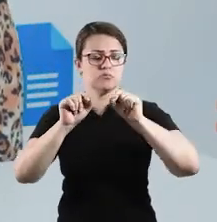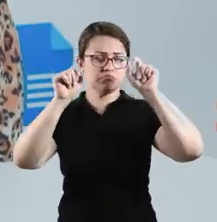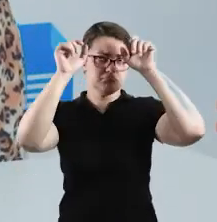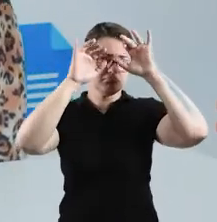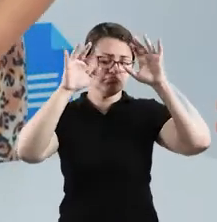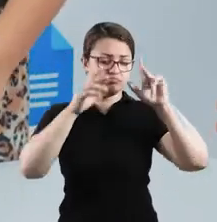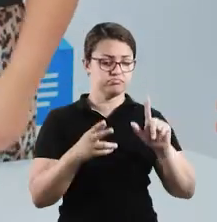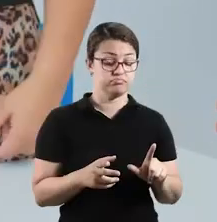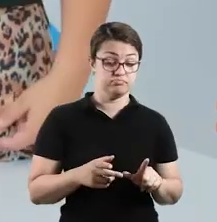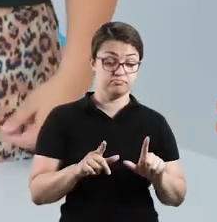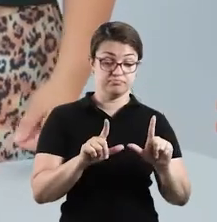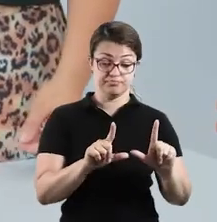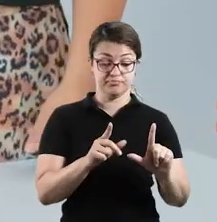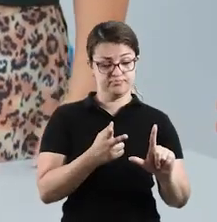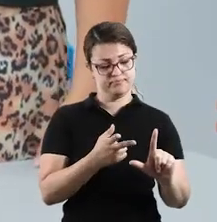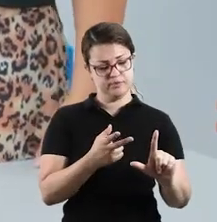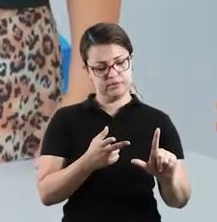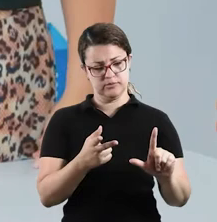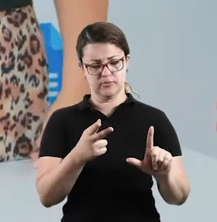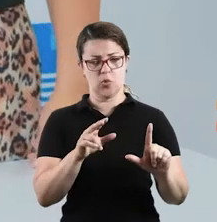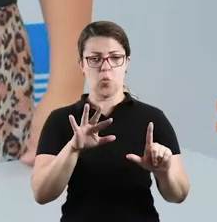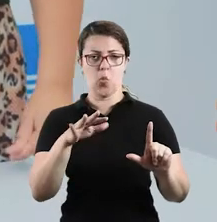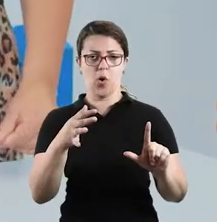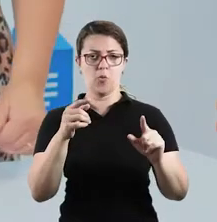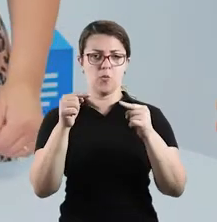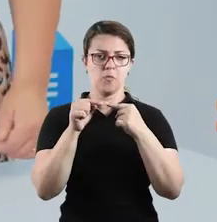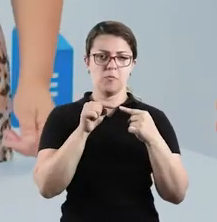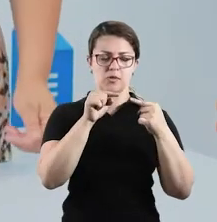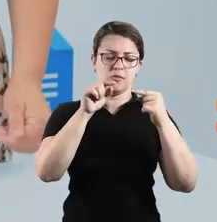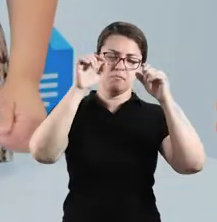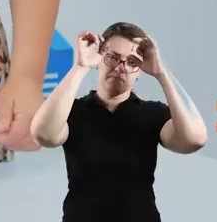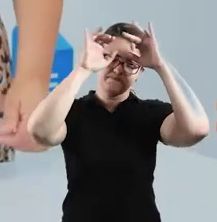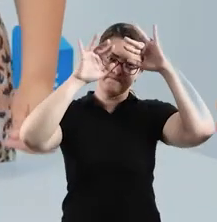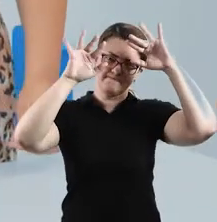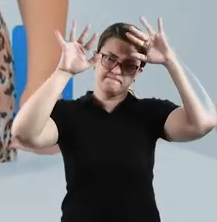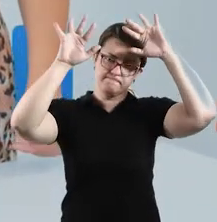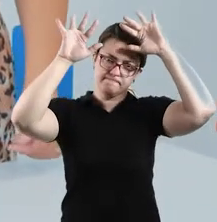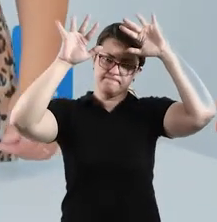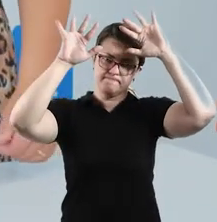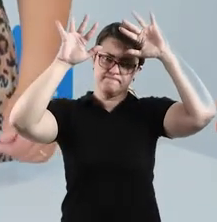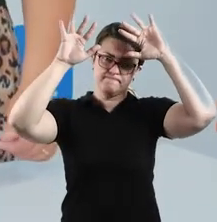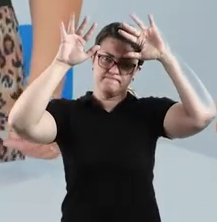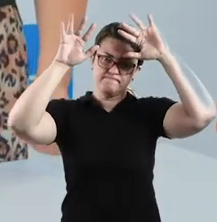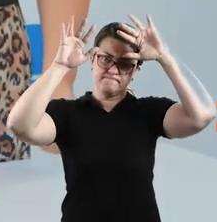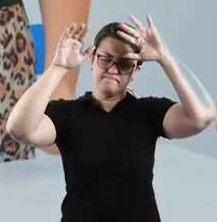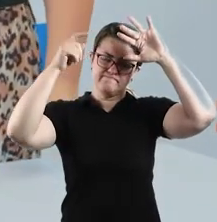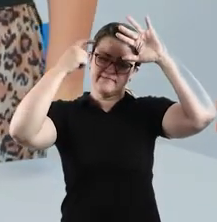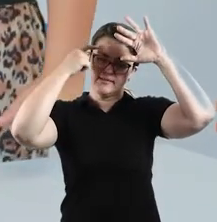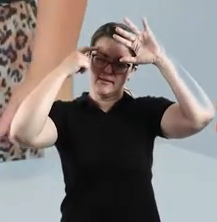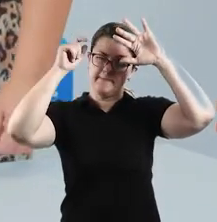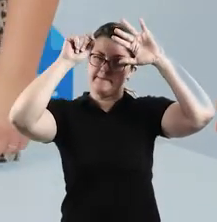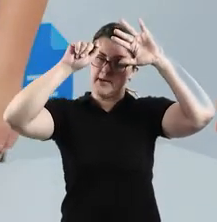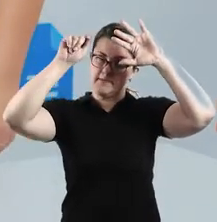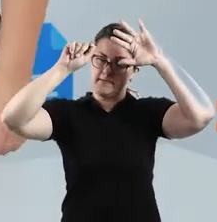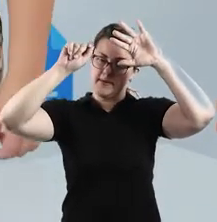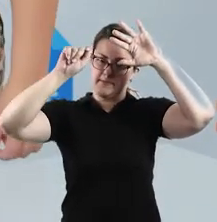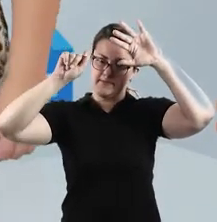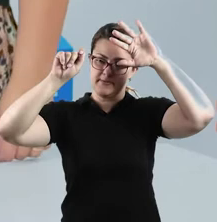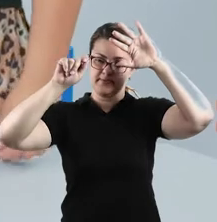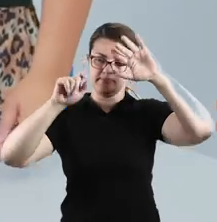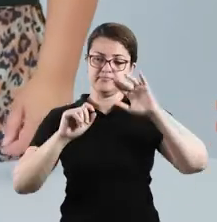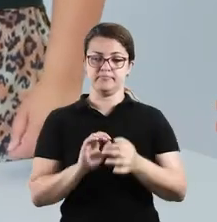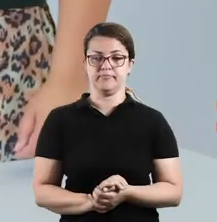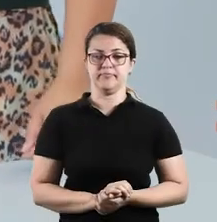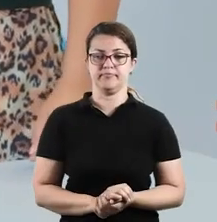Então, você vai analisar as imagens e você vai criar uma historinha, um diálogo aqui, Dentro dos balõezinhos, você vai preencher.